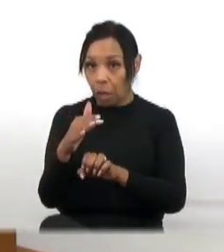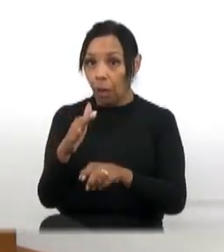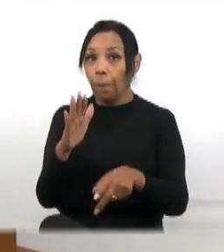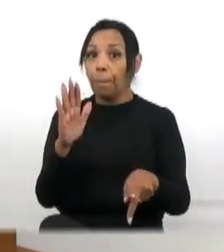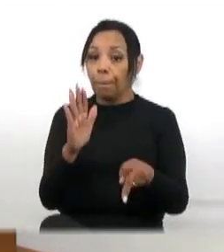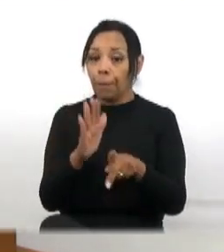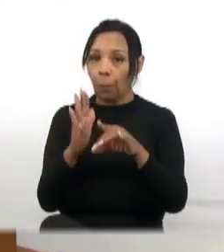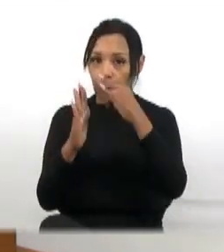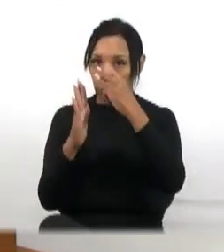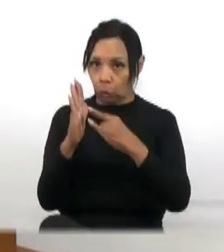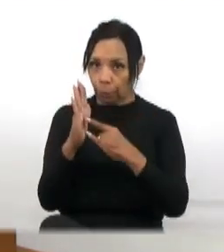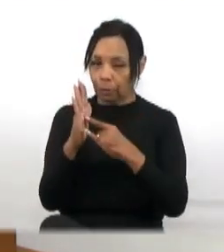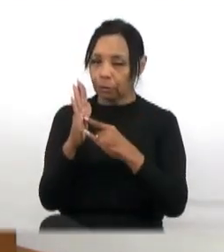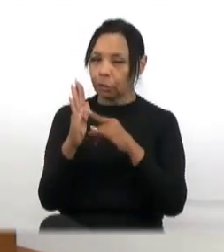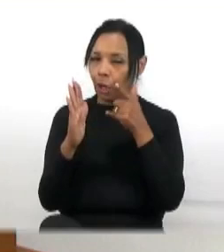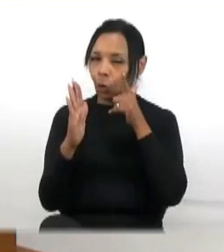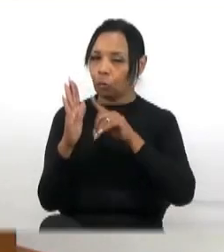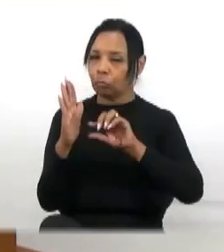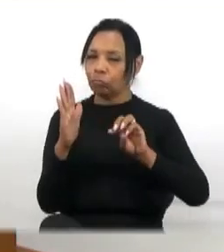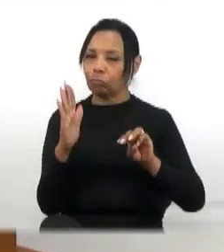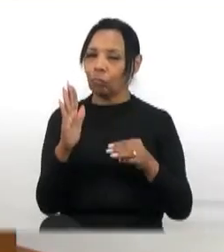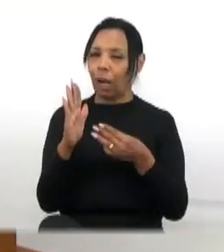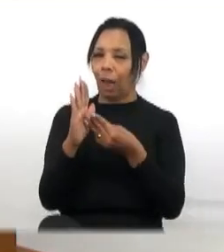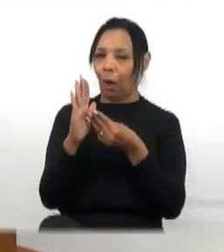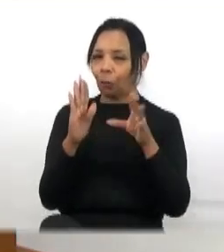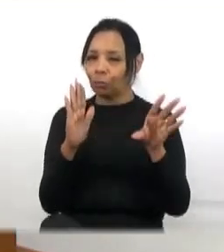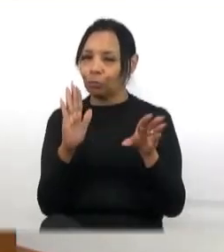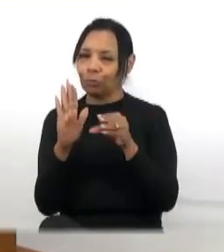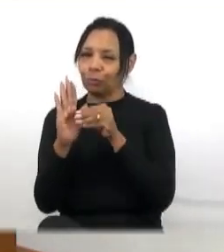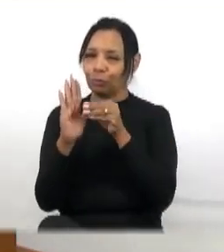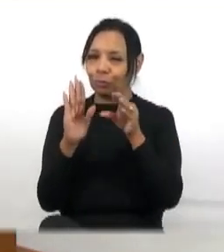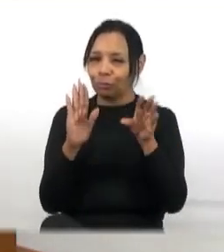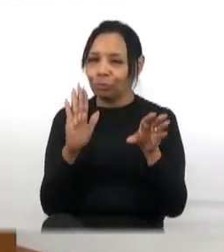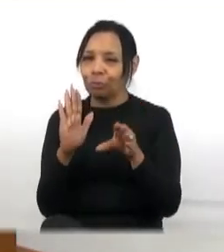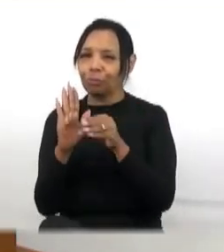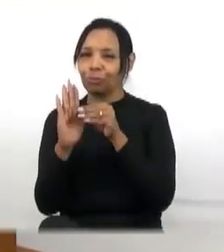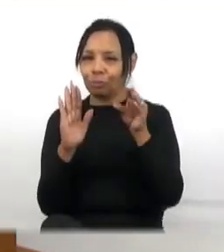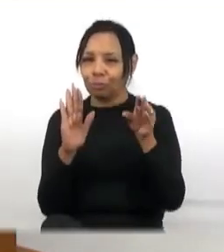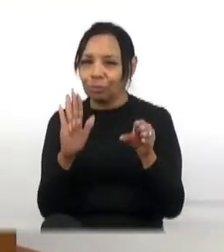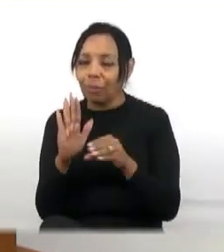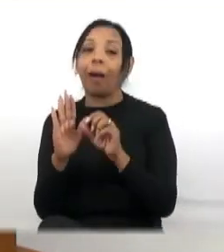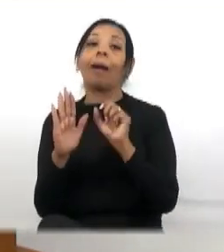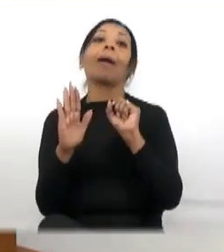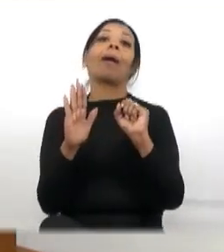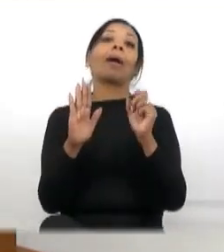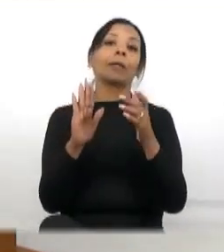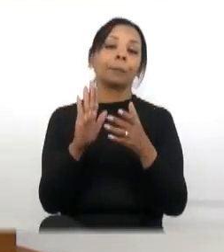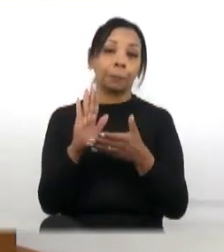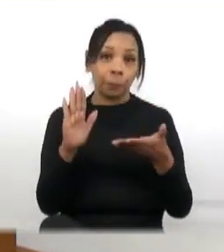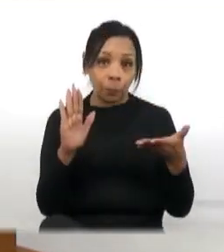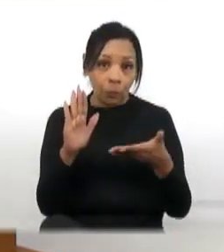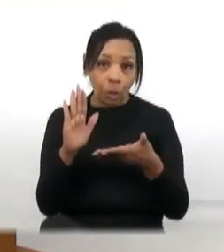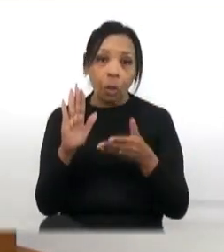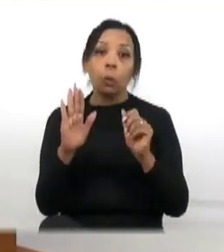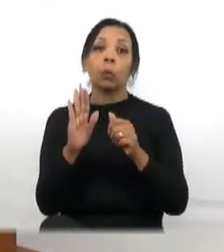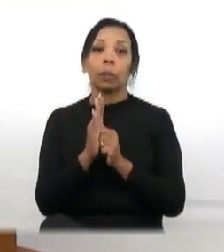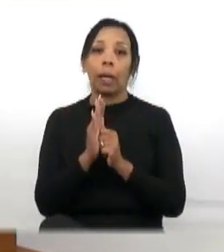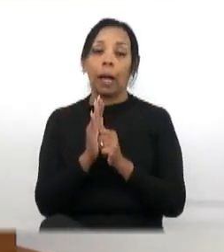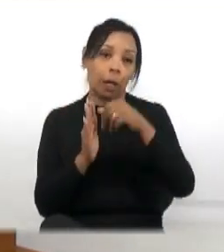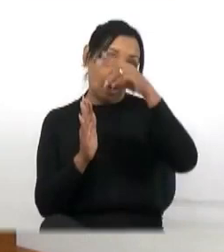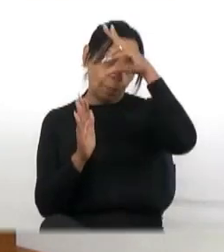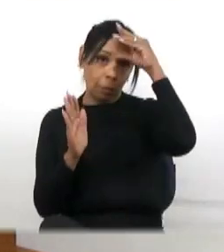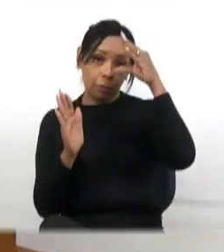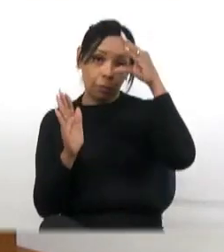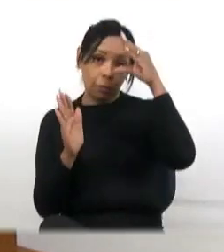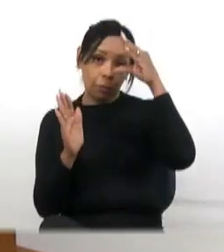ganhou um milhãozinho a mais? Porque o Quem Quer Dinheiro é, agora foi transferido para a Prefeitura de Braga das Paulistas,